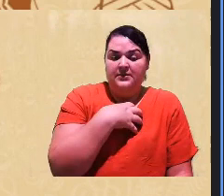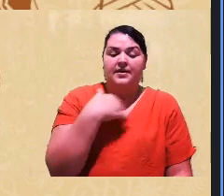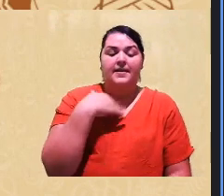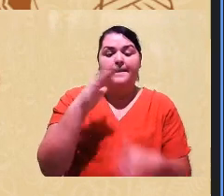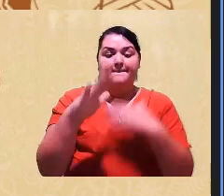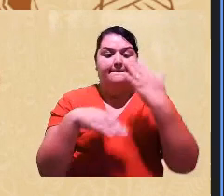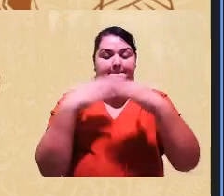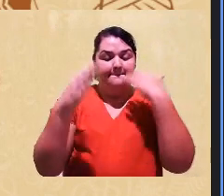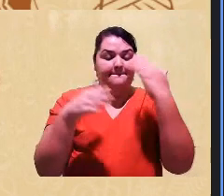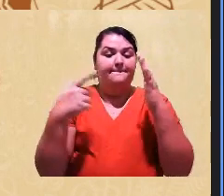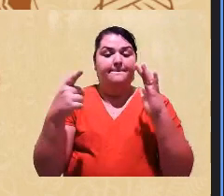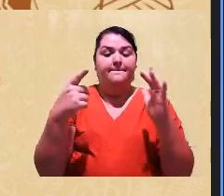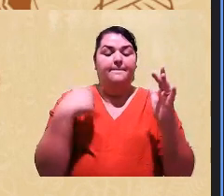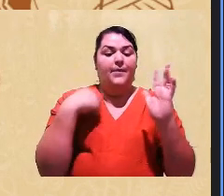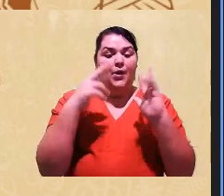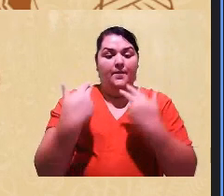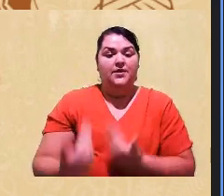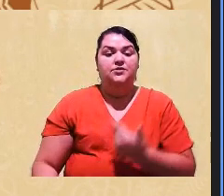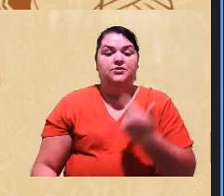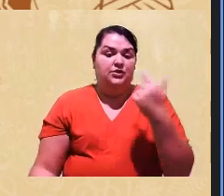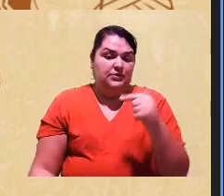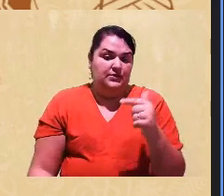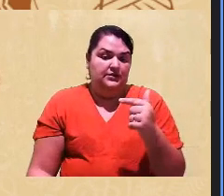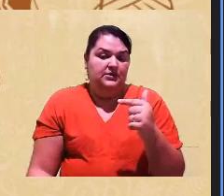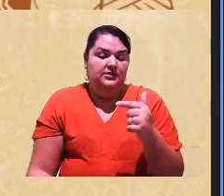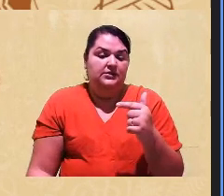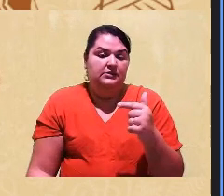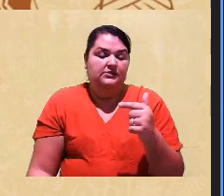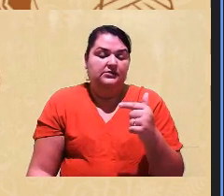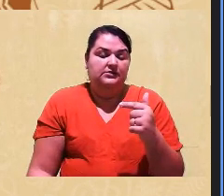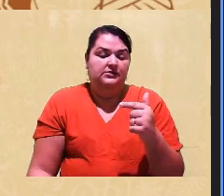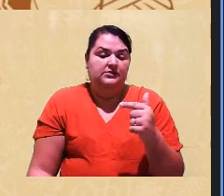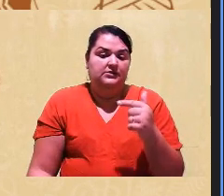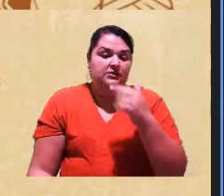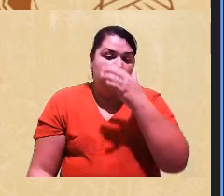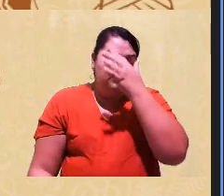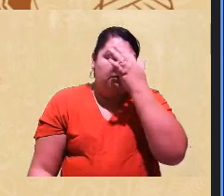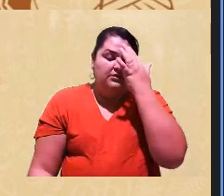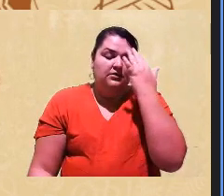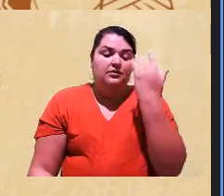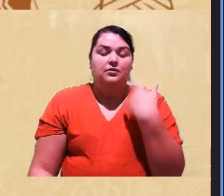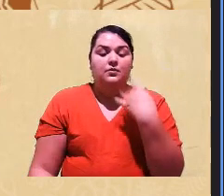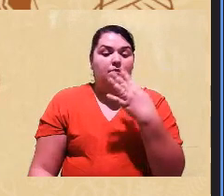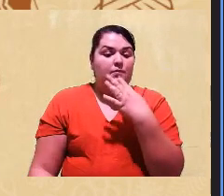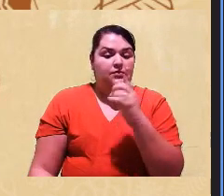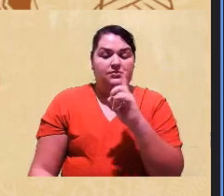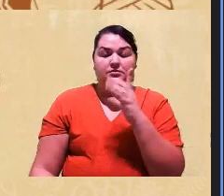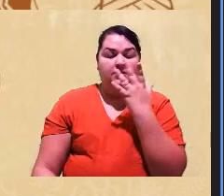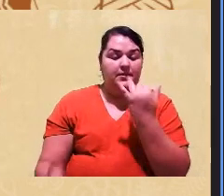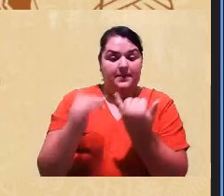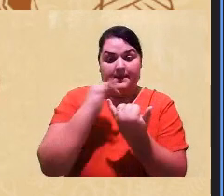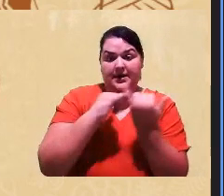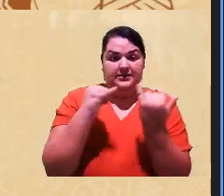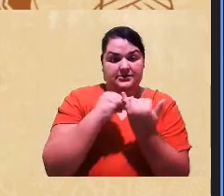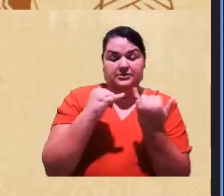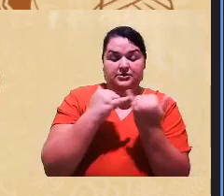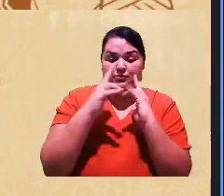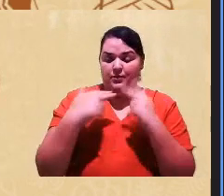desumanização eu não o reconheço como semelhante como humano